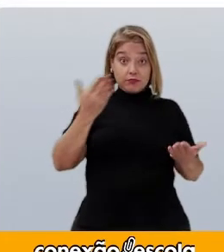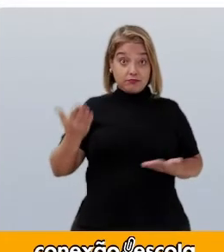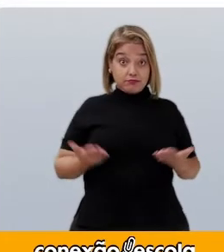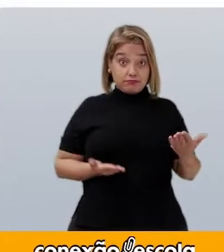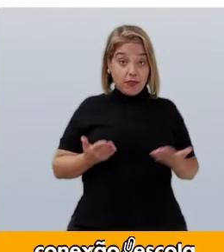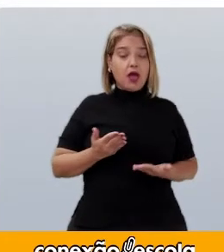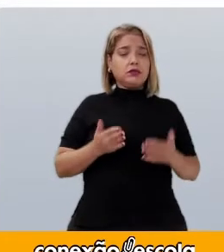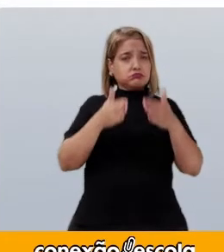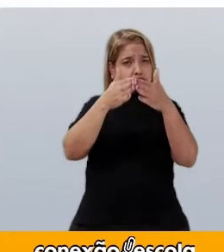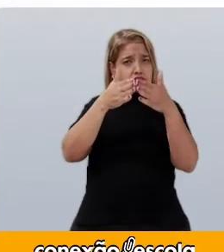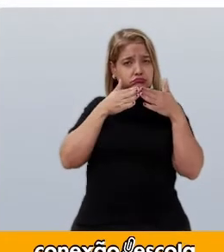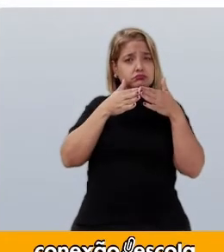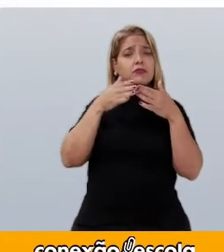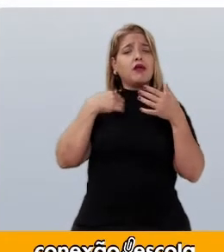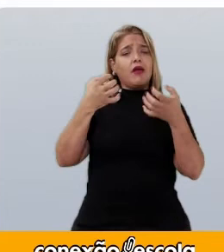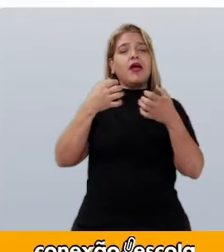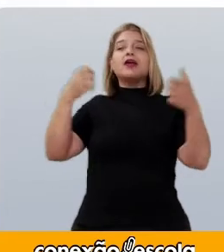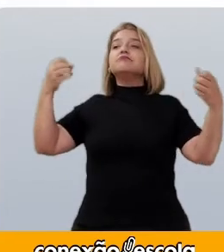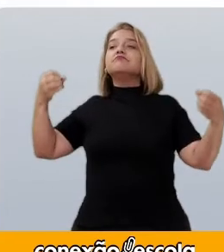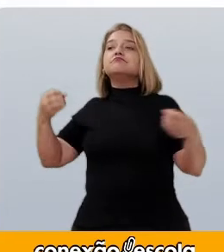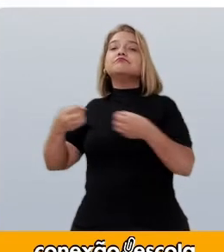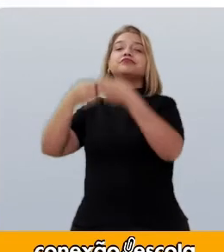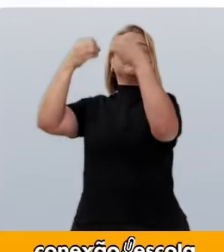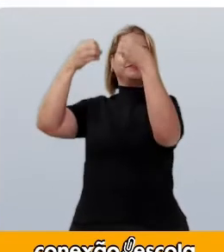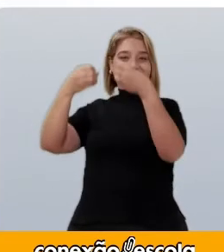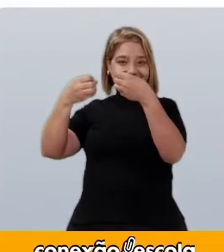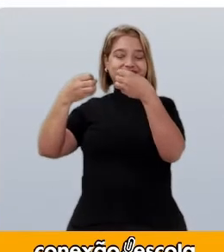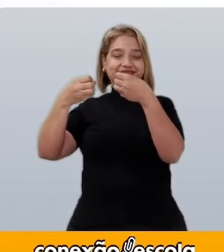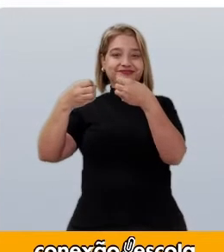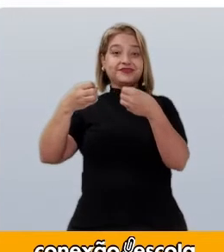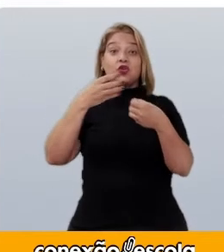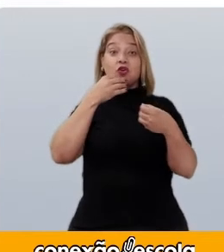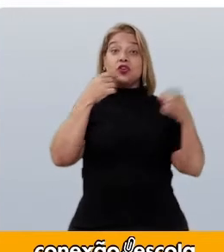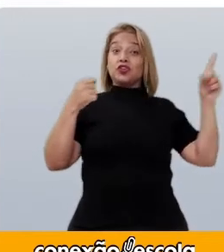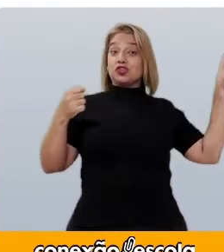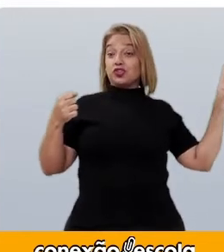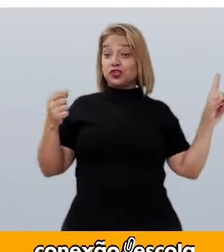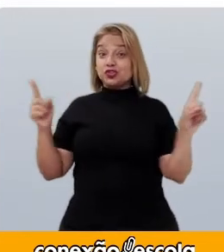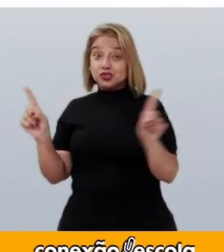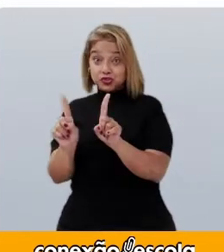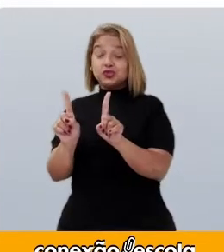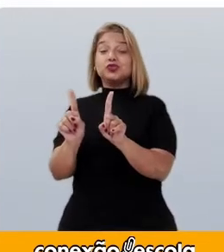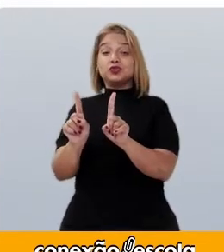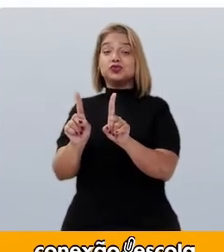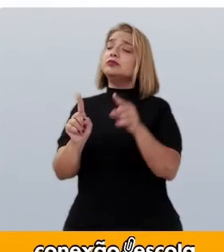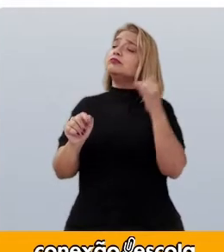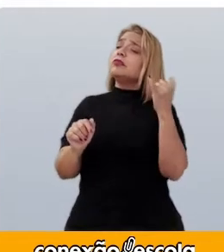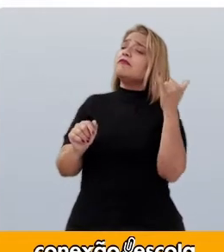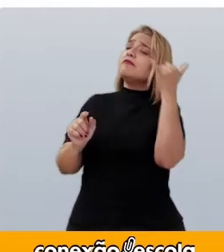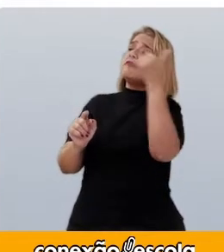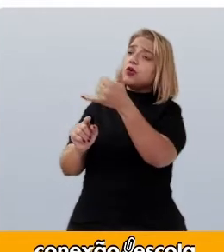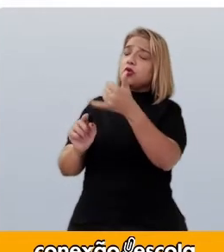uma saúde. A noiva chegou para junto dela e disse